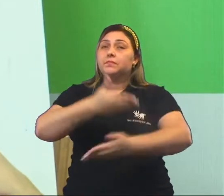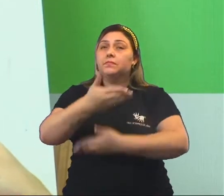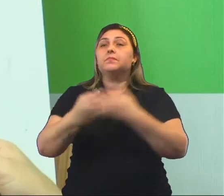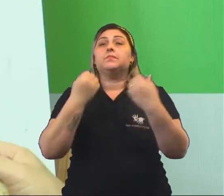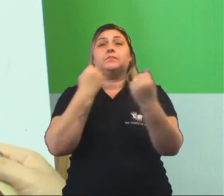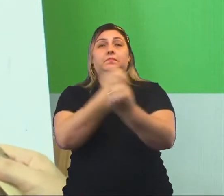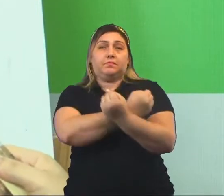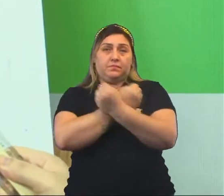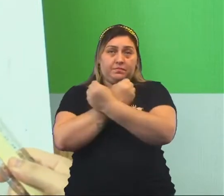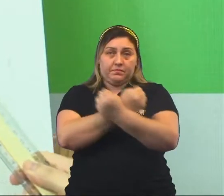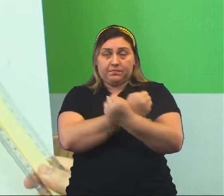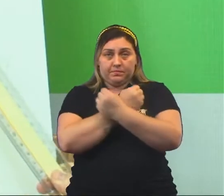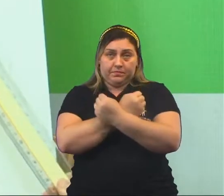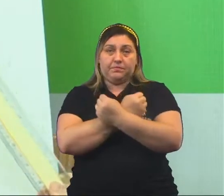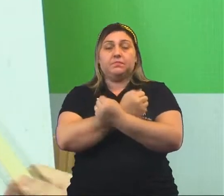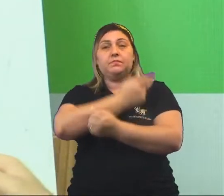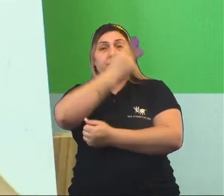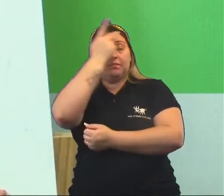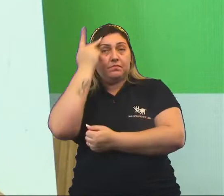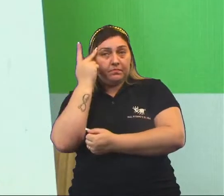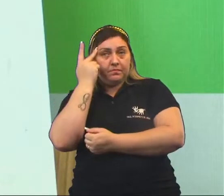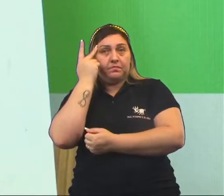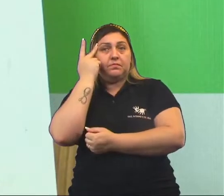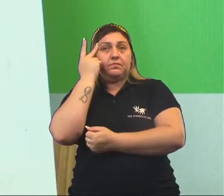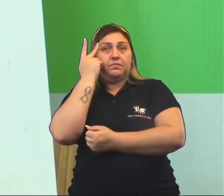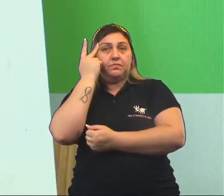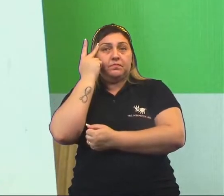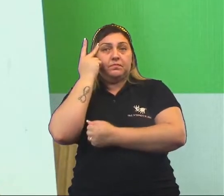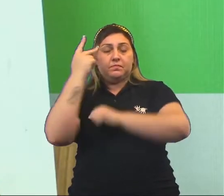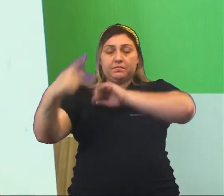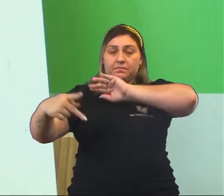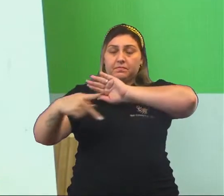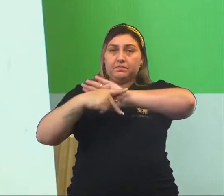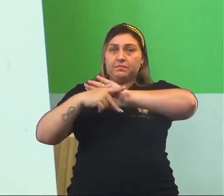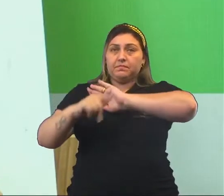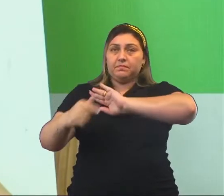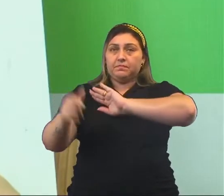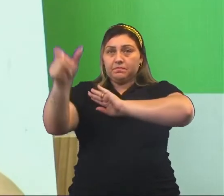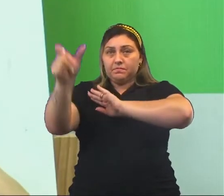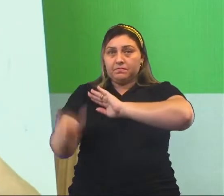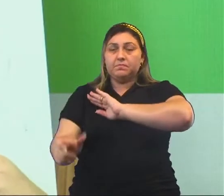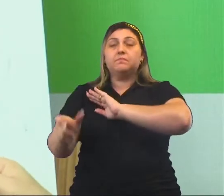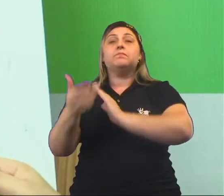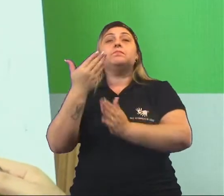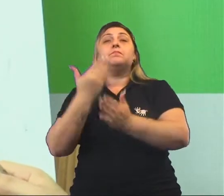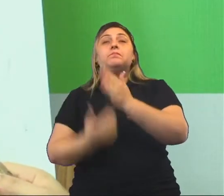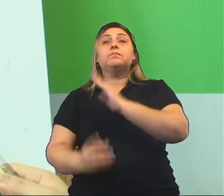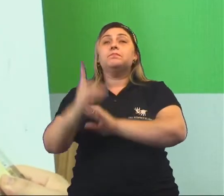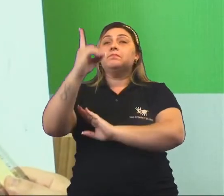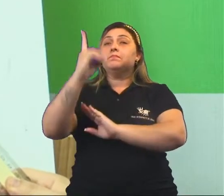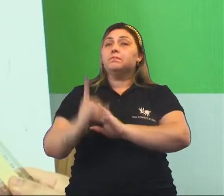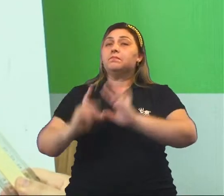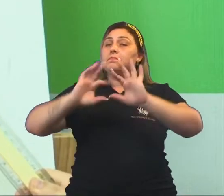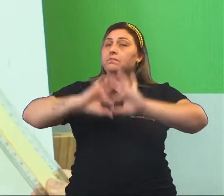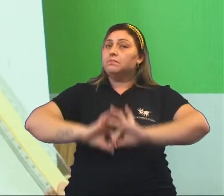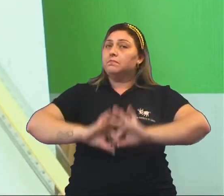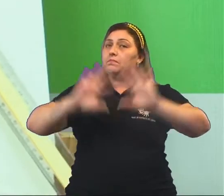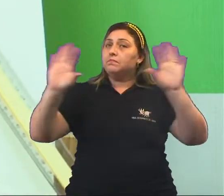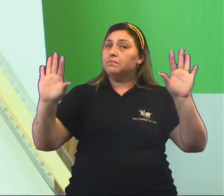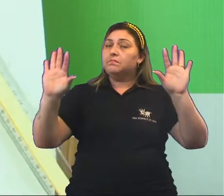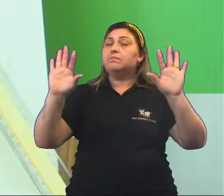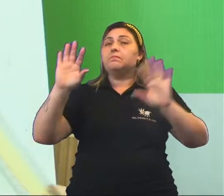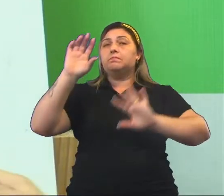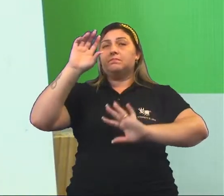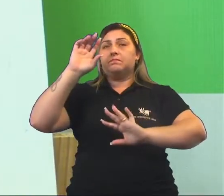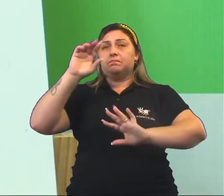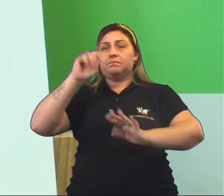escravidão se estabelece quando uma pessoa se torna propriedade de outra, perdendo o direito à liberdade e